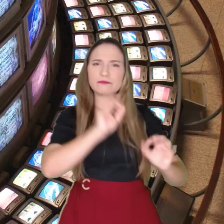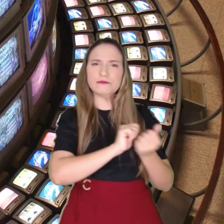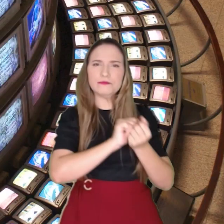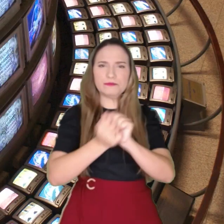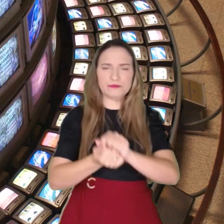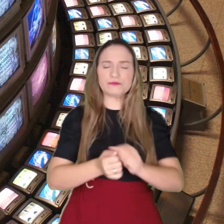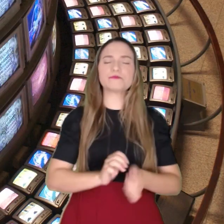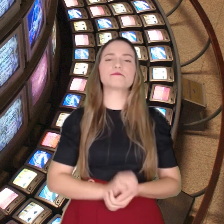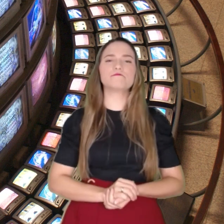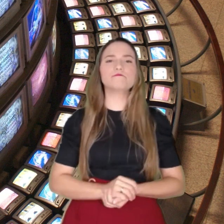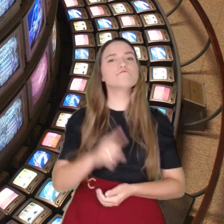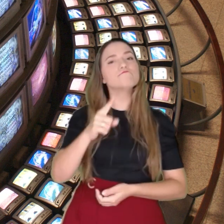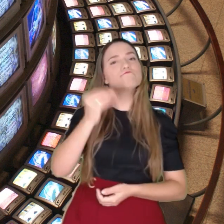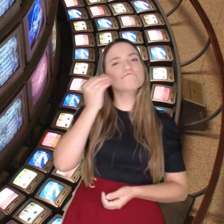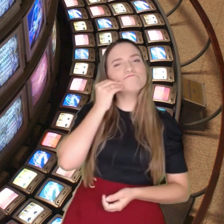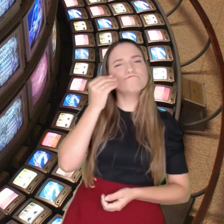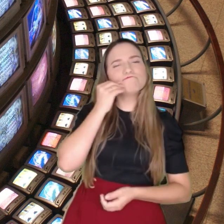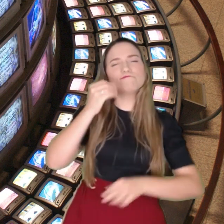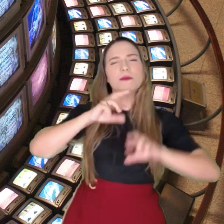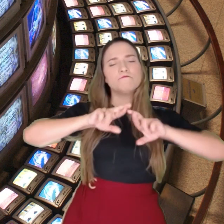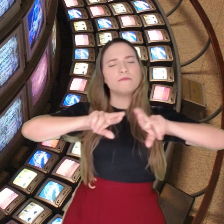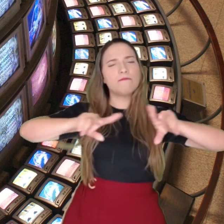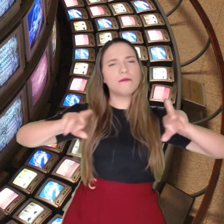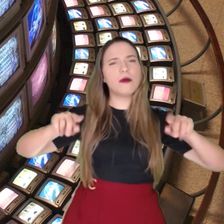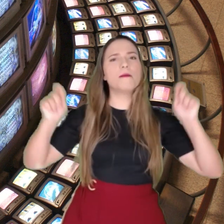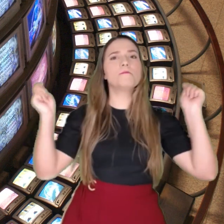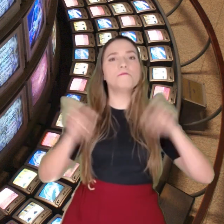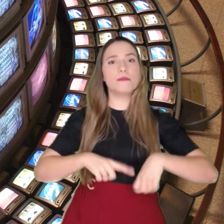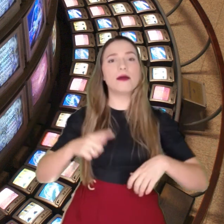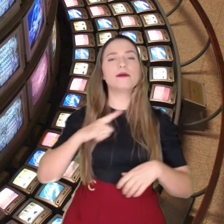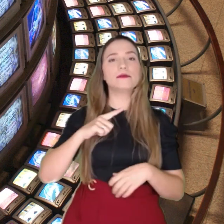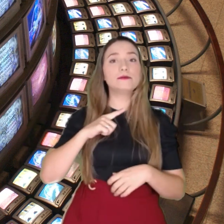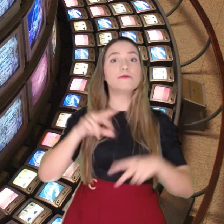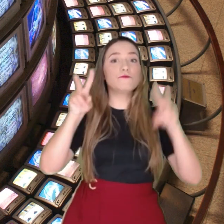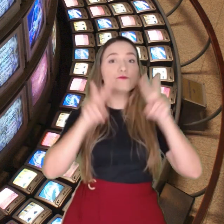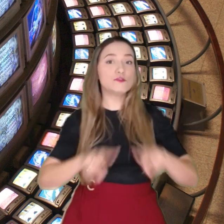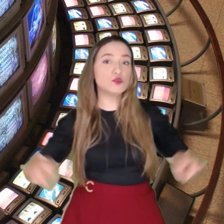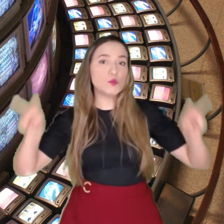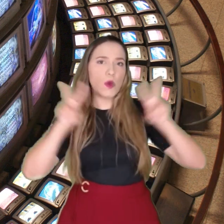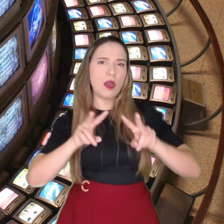Experimente diversas formas de composição visual.